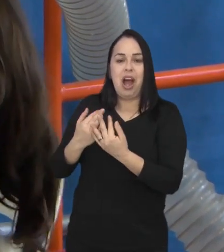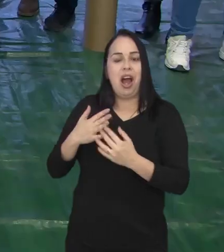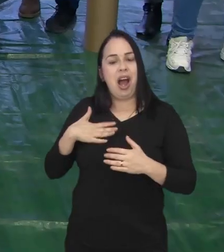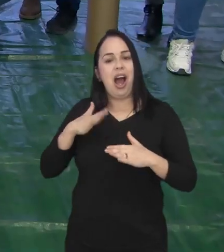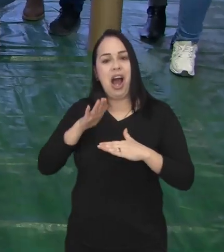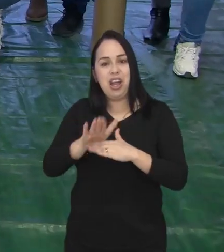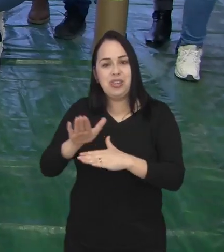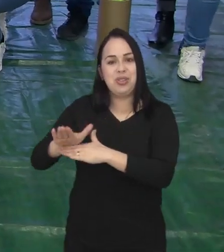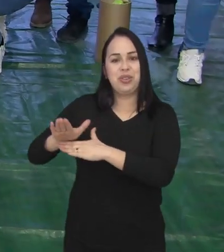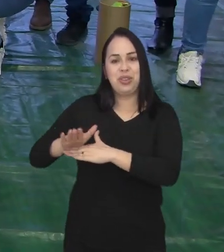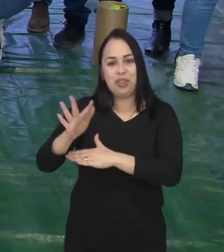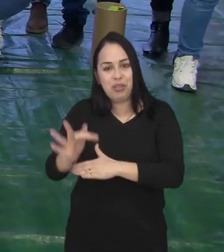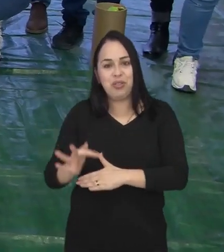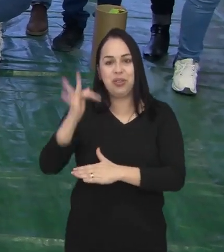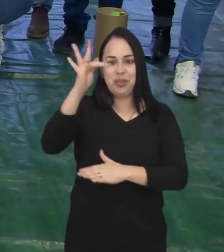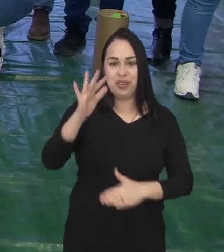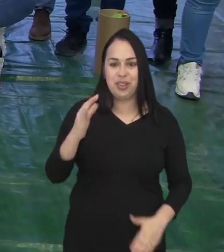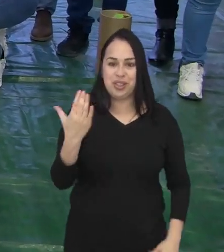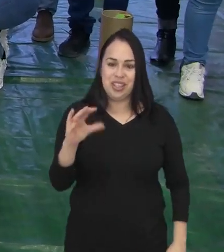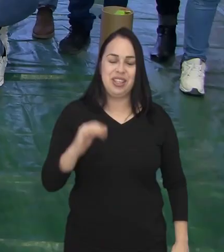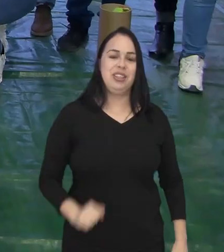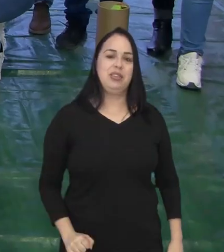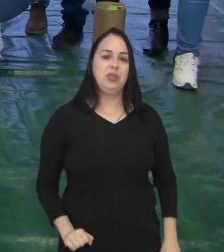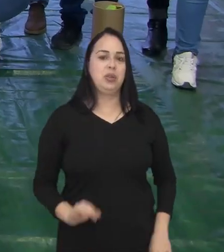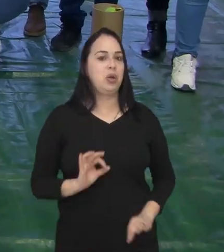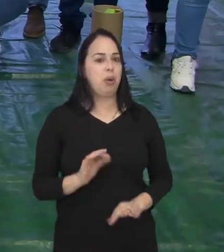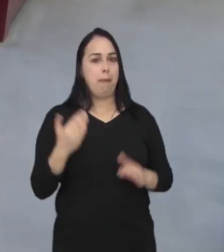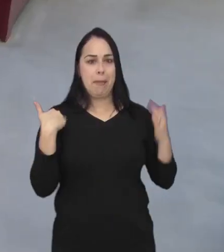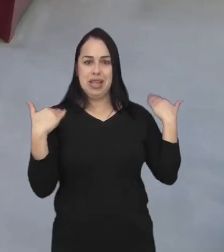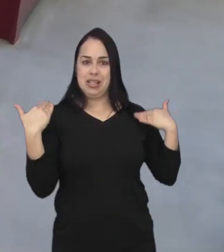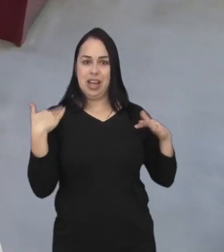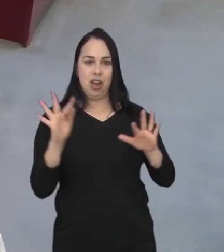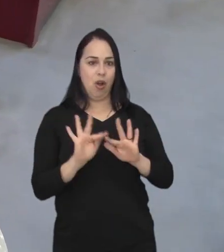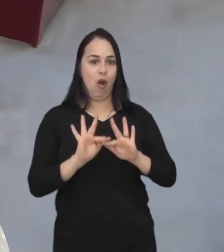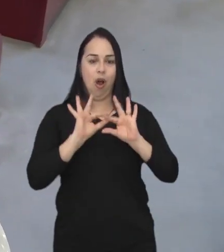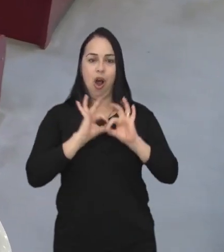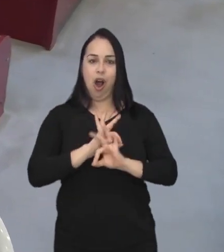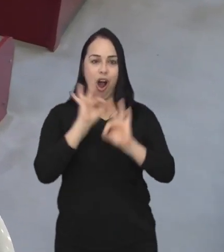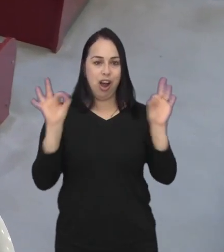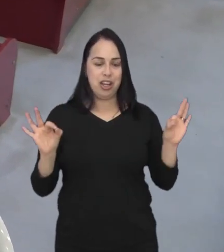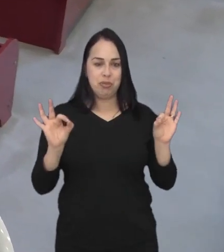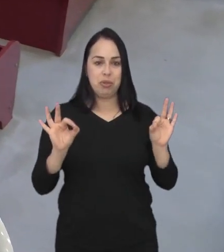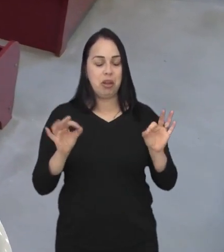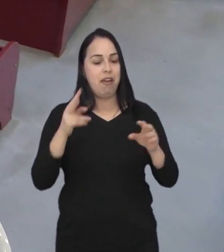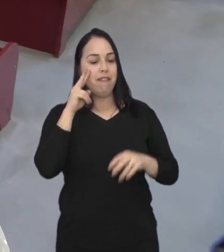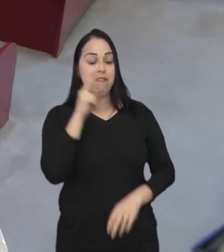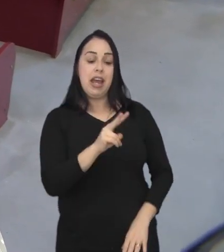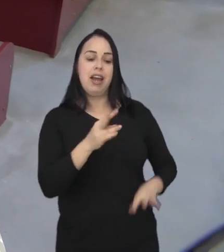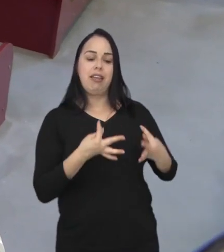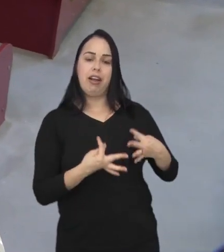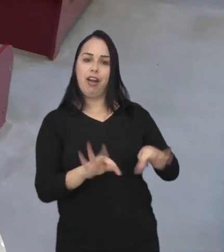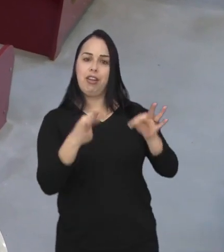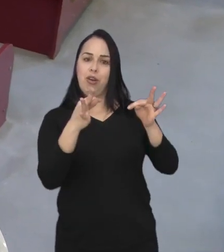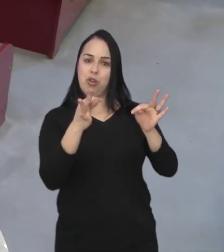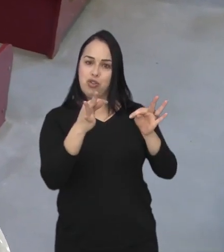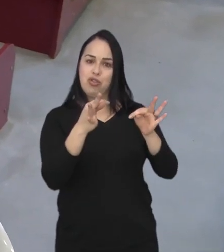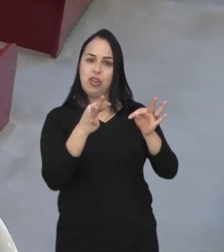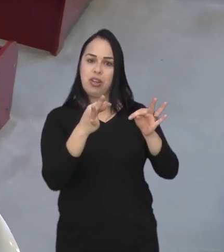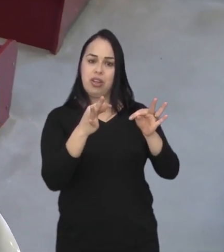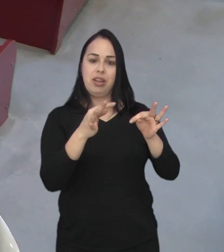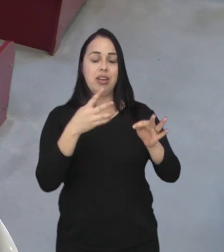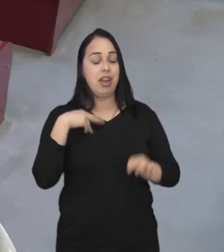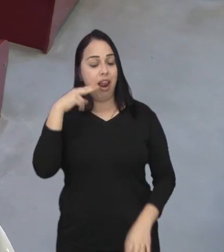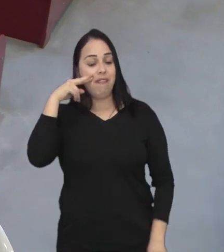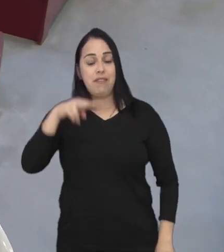família. E muito inspirador para os futuros cientistas. Foi um ótimo passeio em família, ter essa tecnologia tão